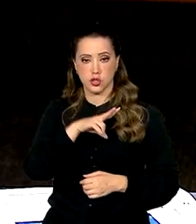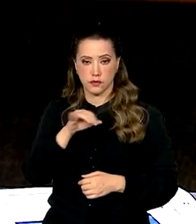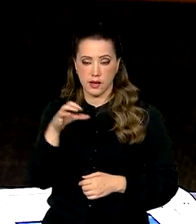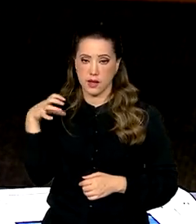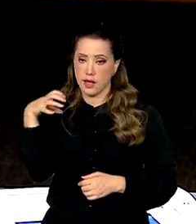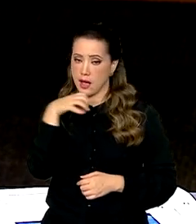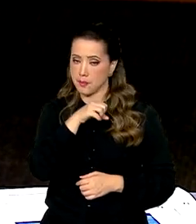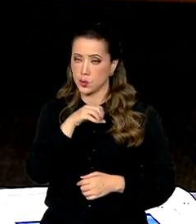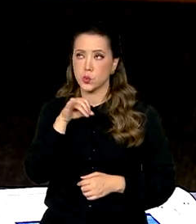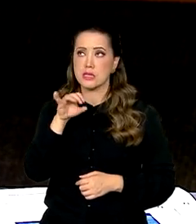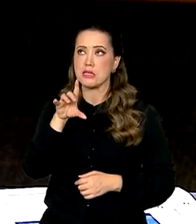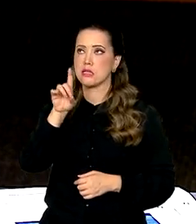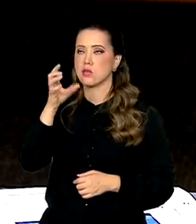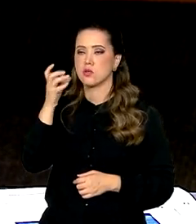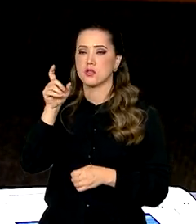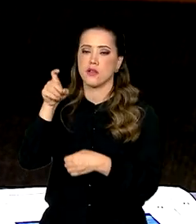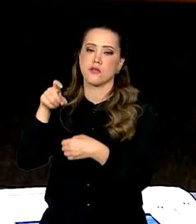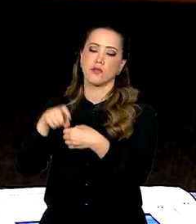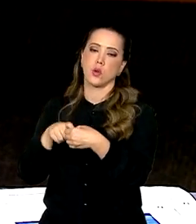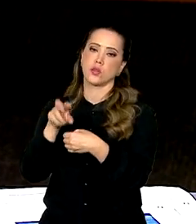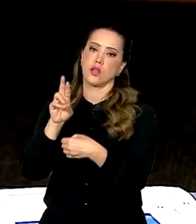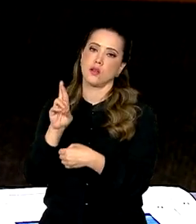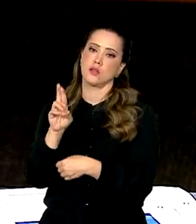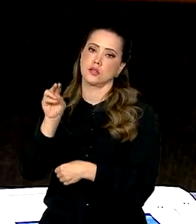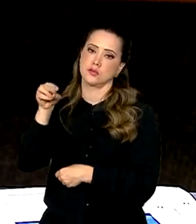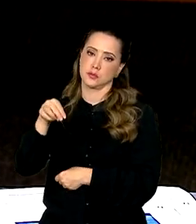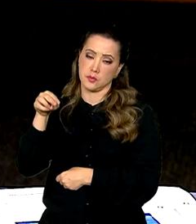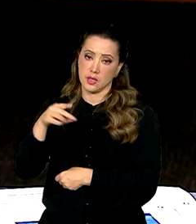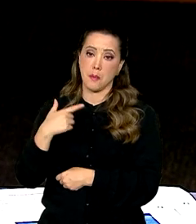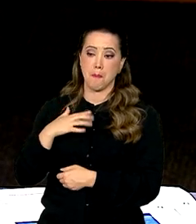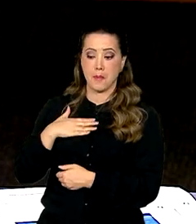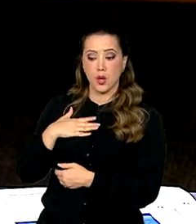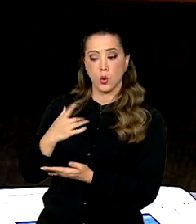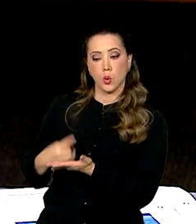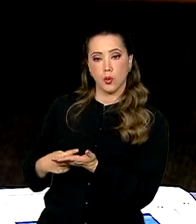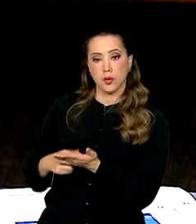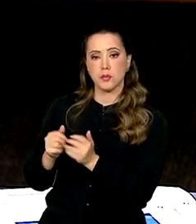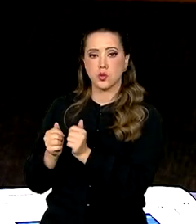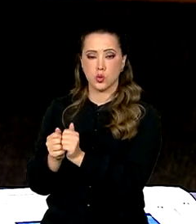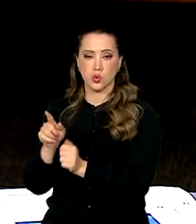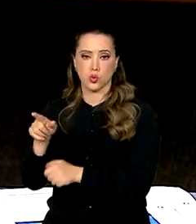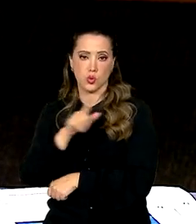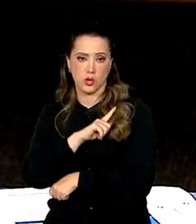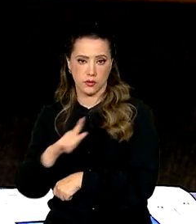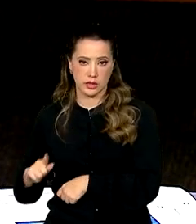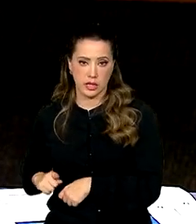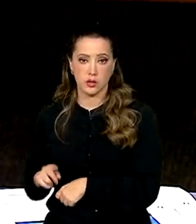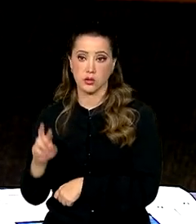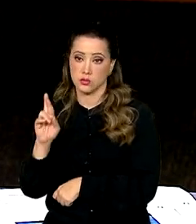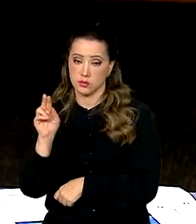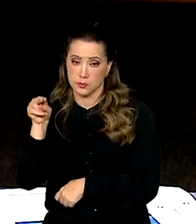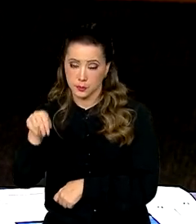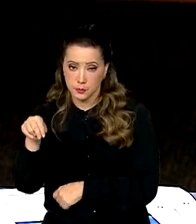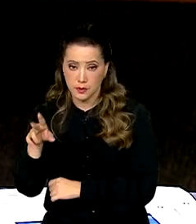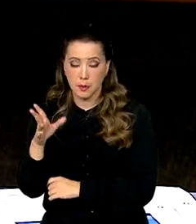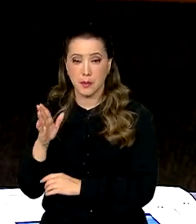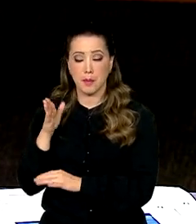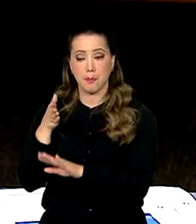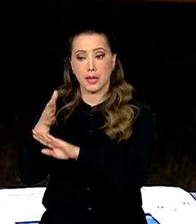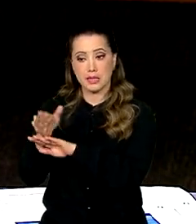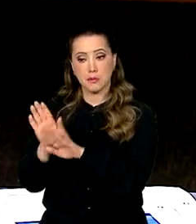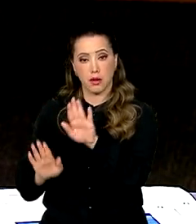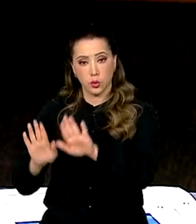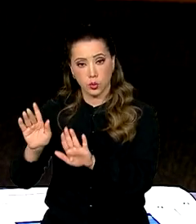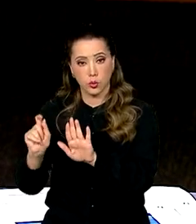rapidamente voltar ao Rio Grande do Norte. Esse foi um compromisso meu e da governadora Fátima para participar desse leilão e para